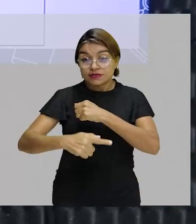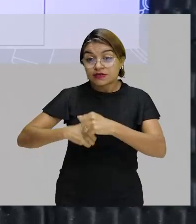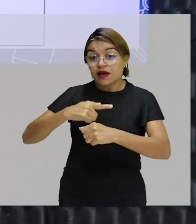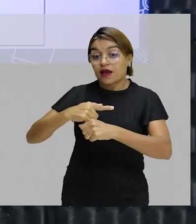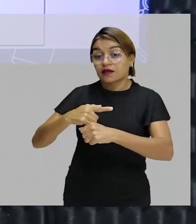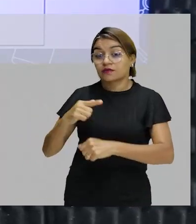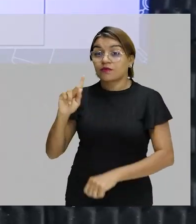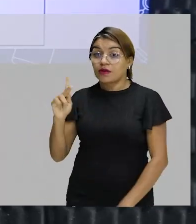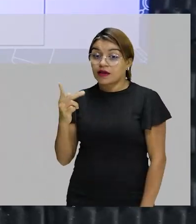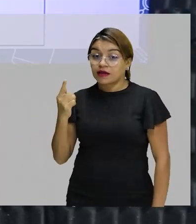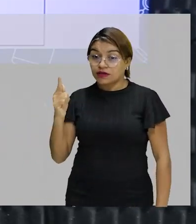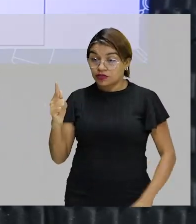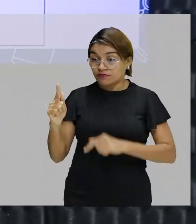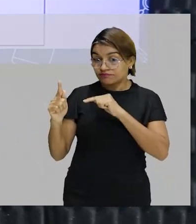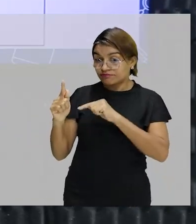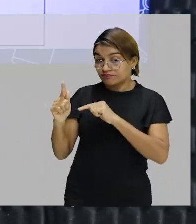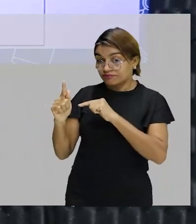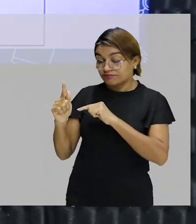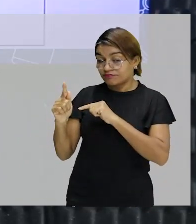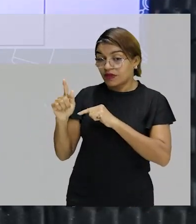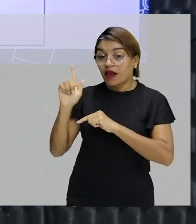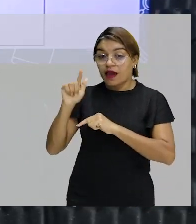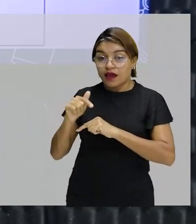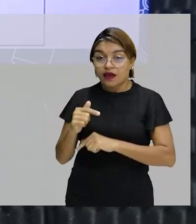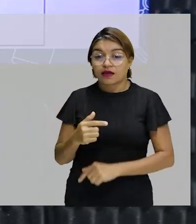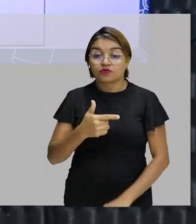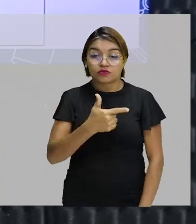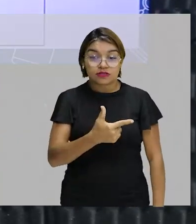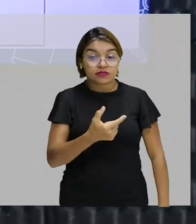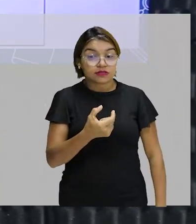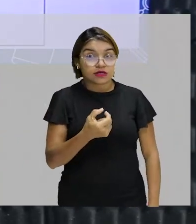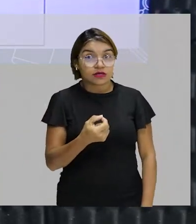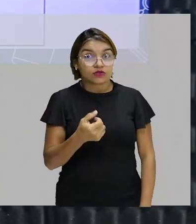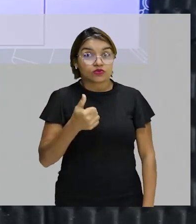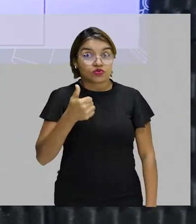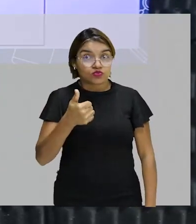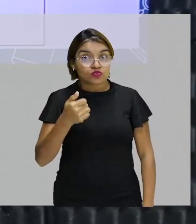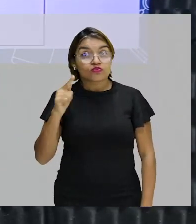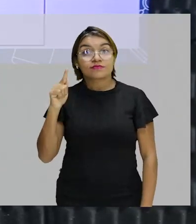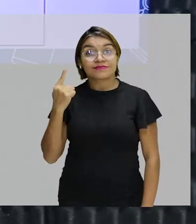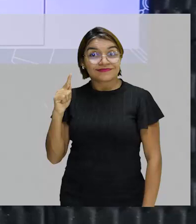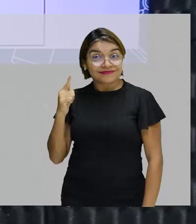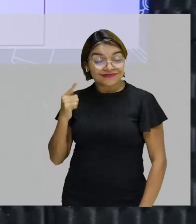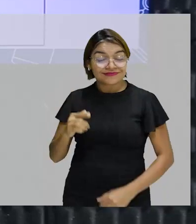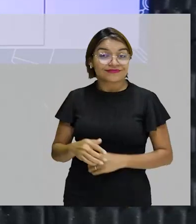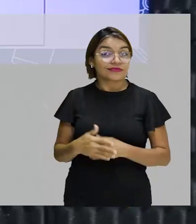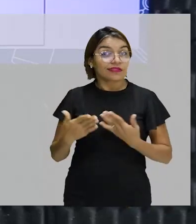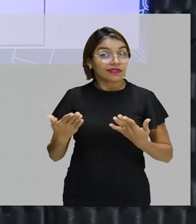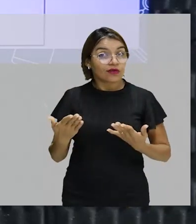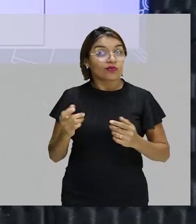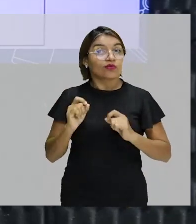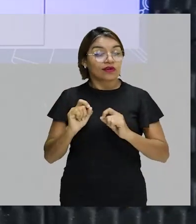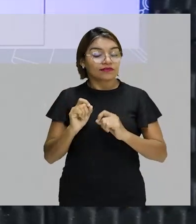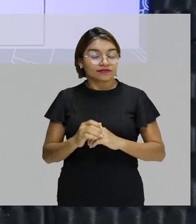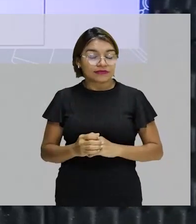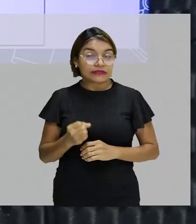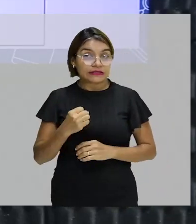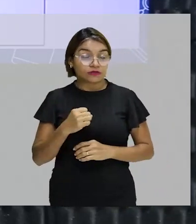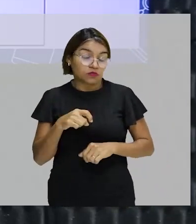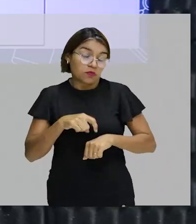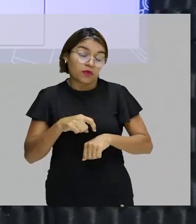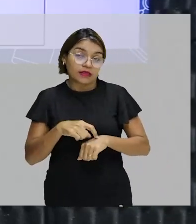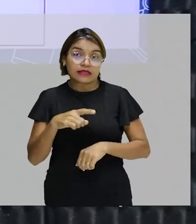Esse 1 mol vai equivaler a 201 gramas. Então, crianças, quando a gente tem